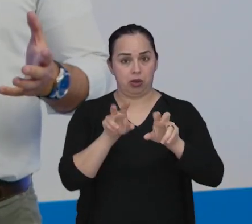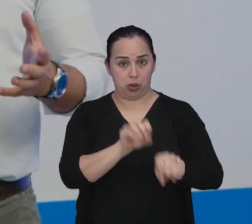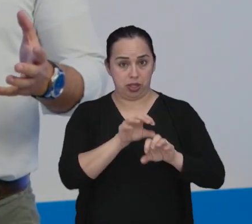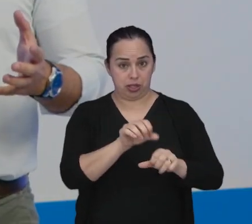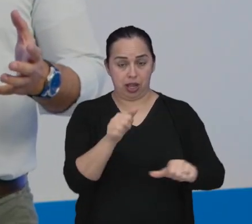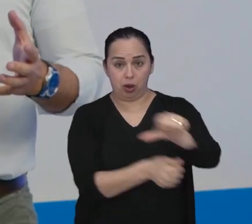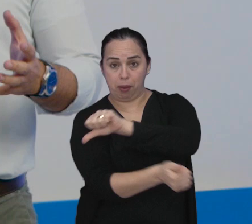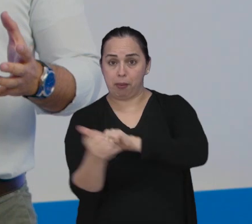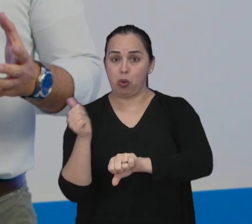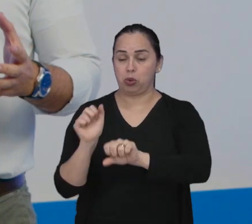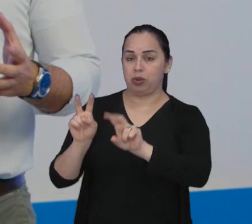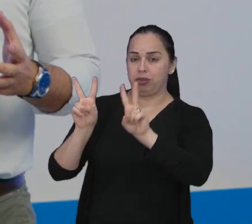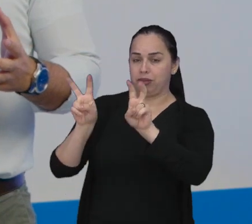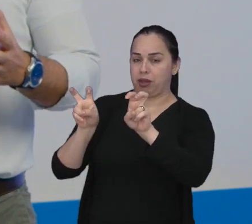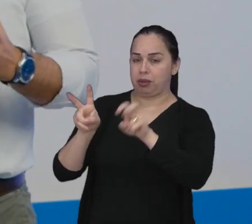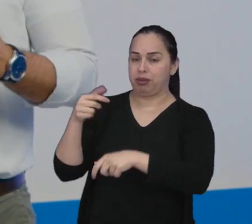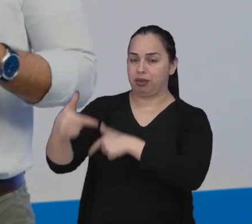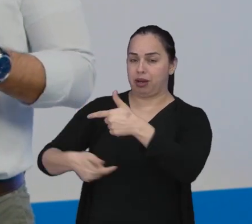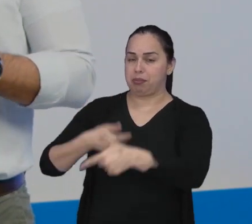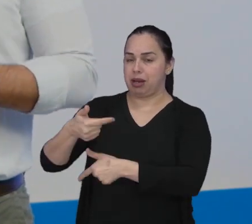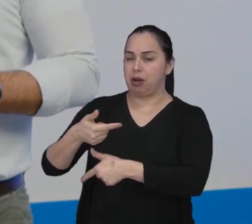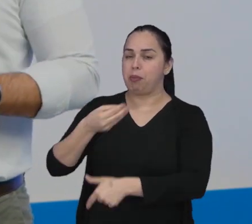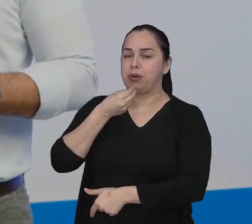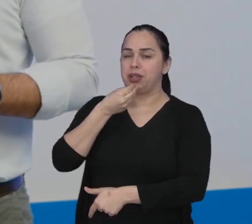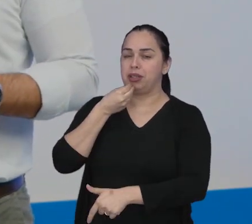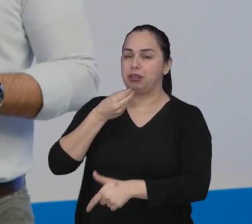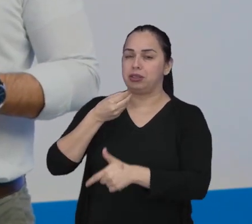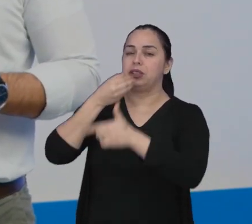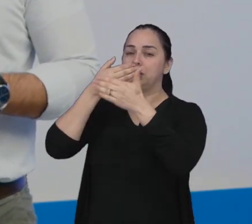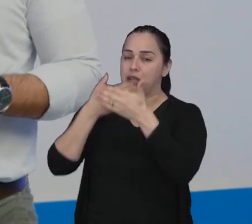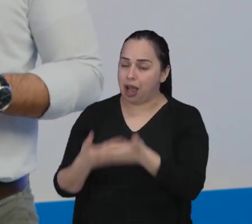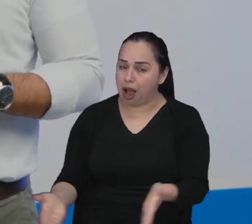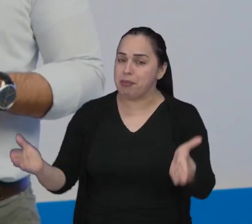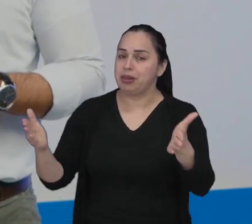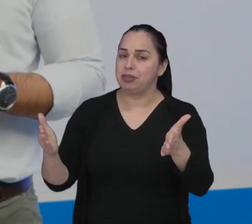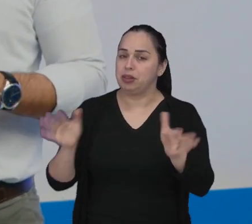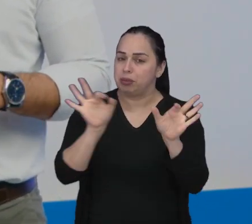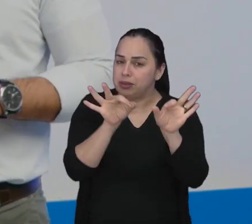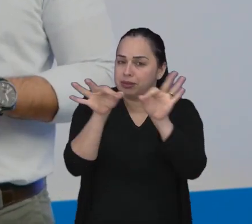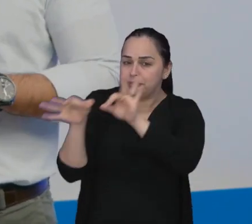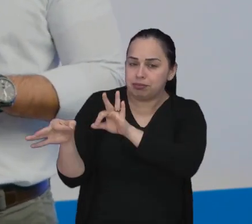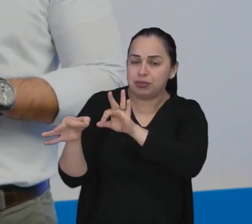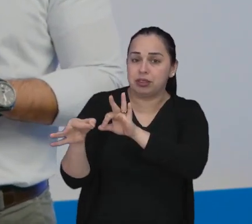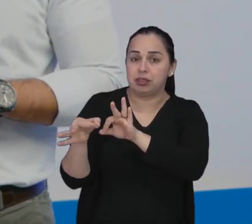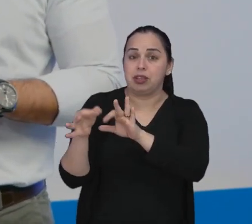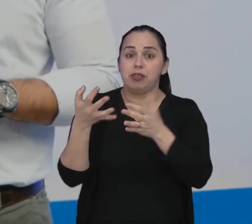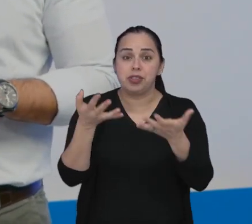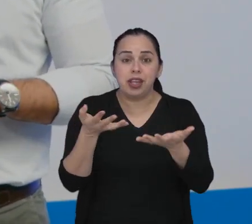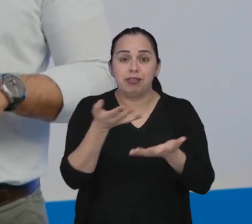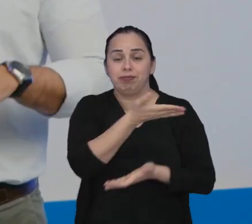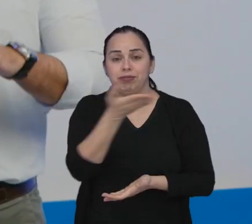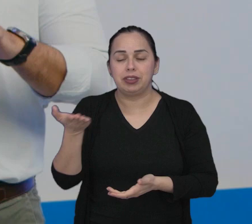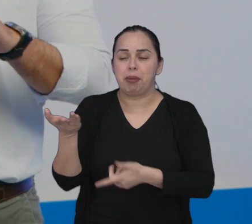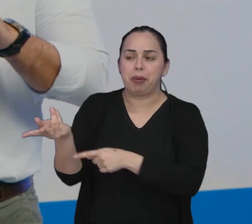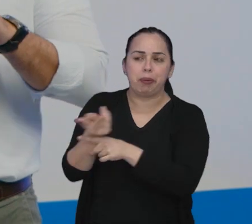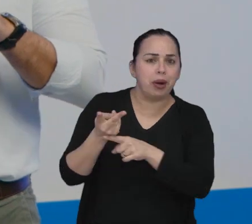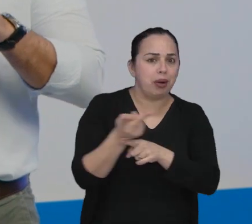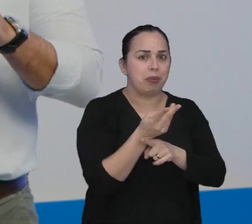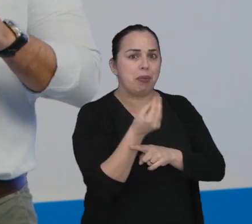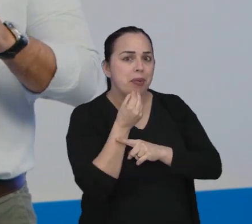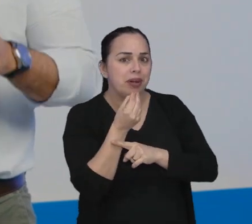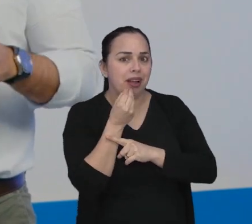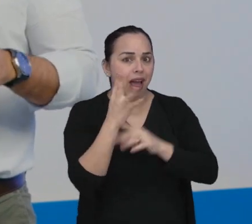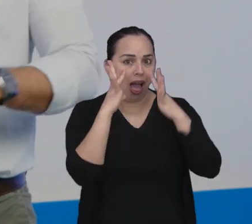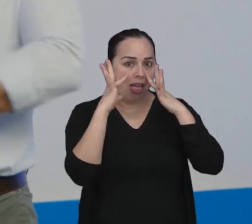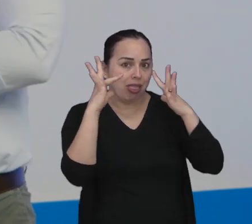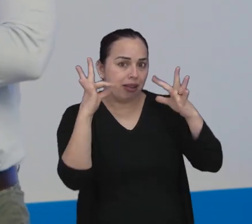E da educação a gente segue para acompanhar as vagas de trabalho abertas aqui na cidade, isso a gente confere na nossa agenda de serviços. Então, se você está em